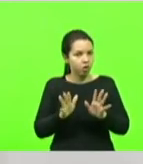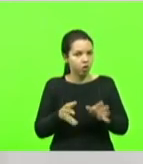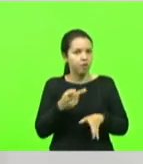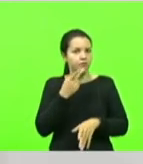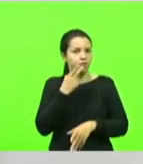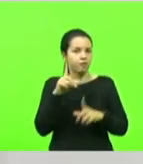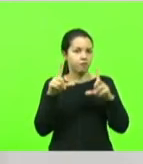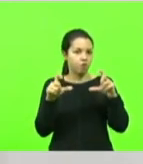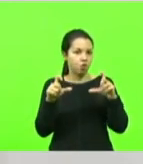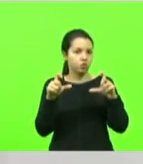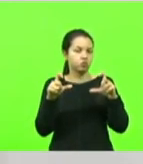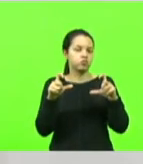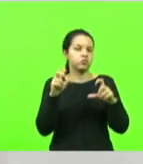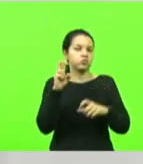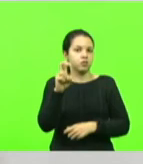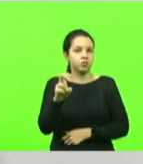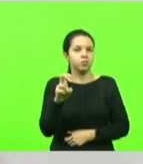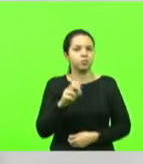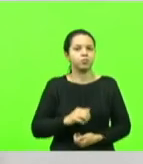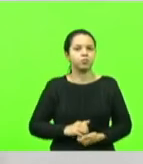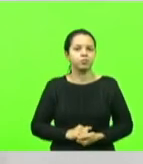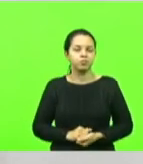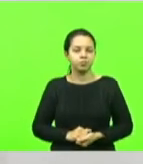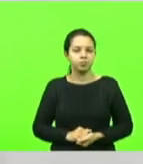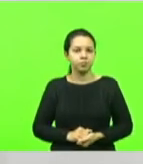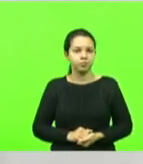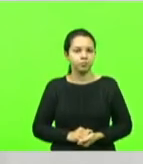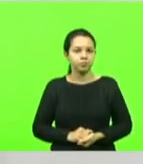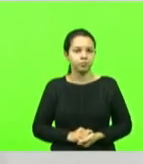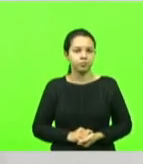favor. A imagem 5.